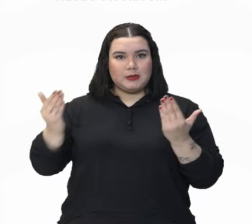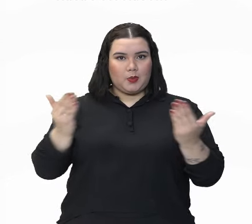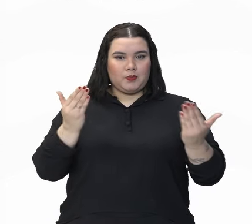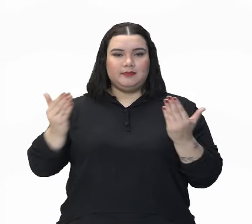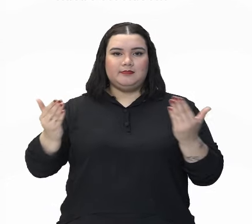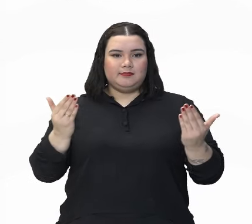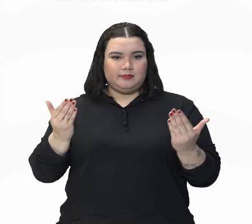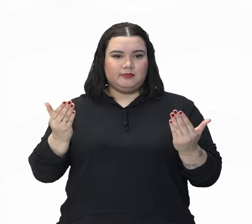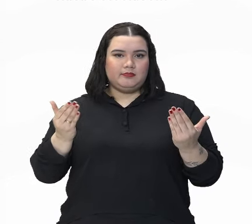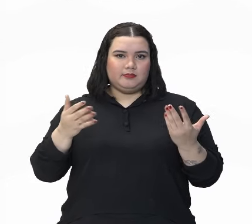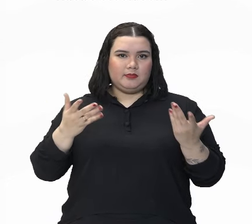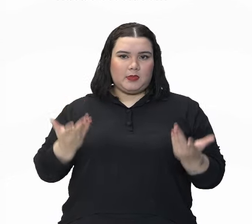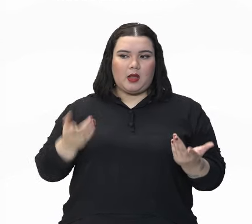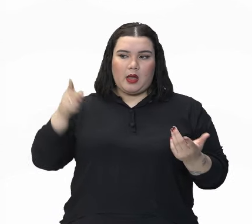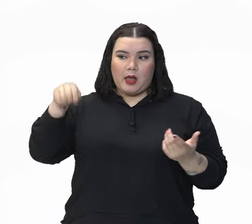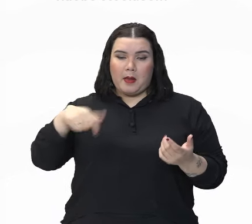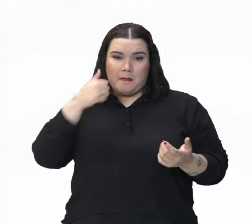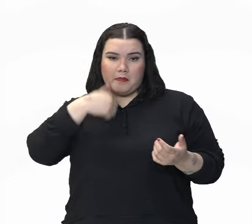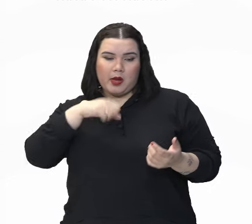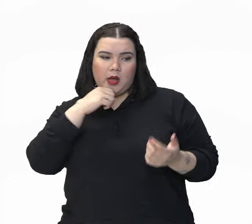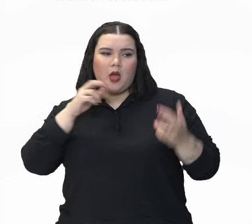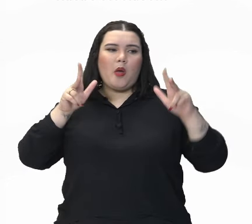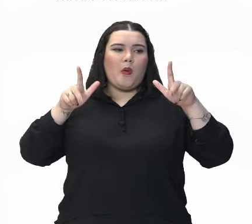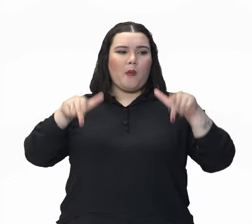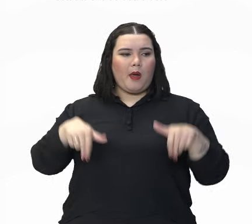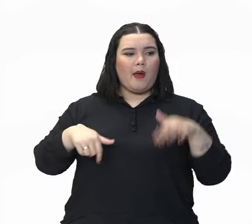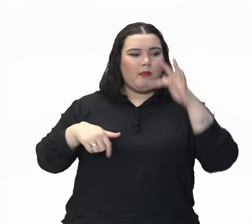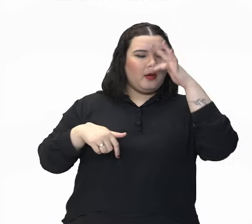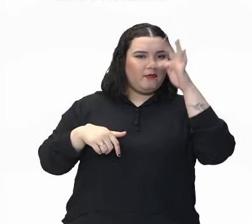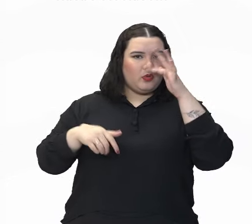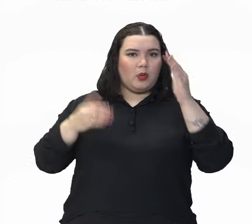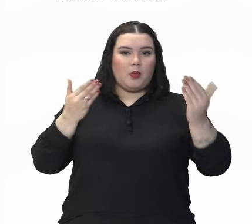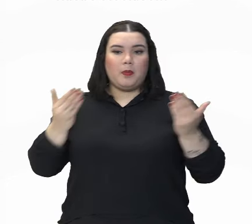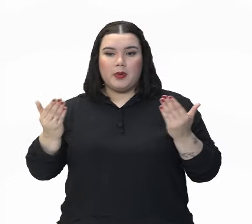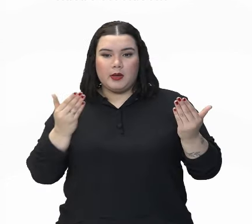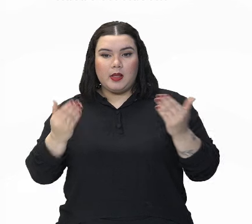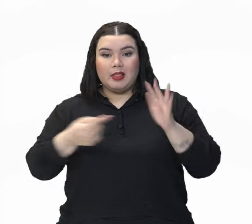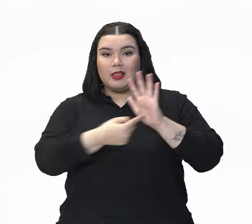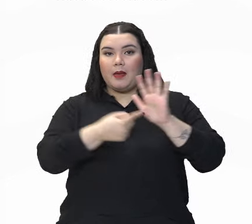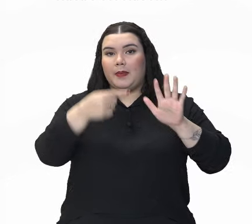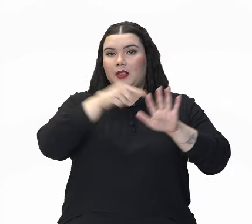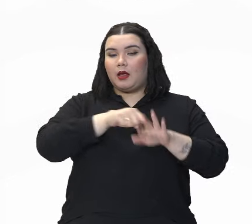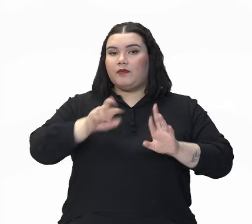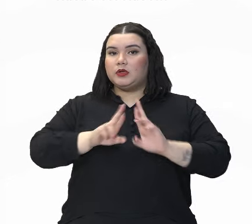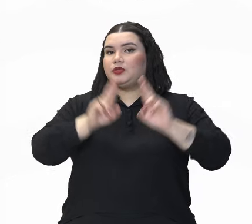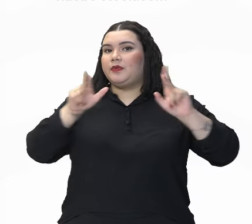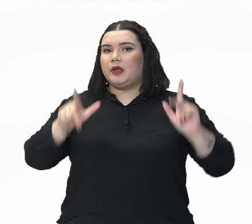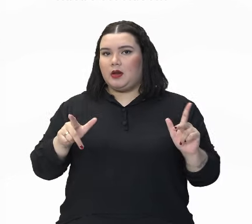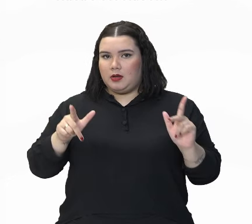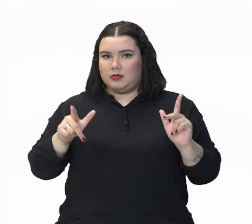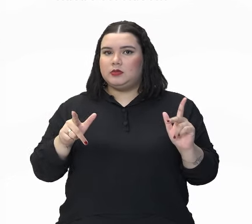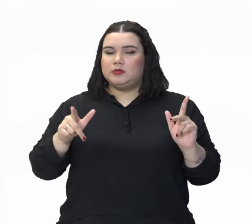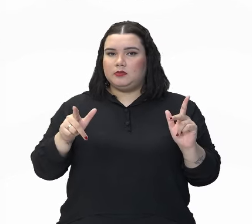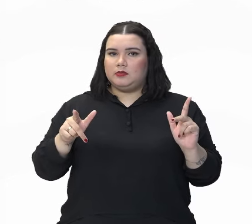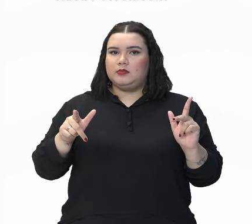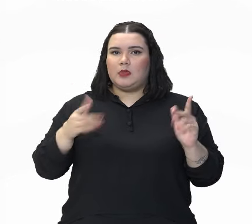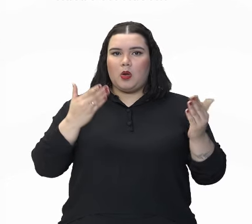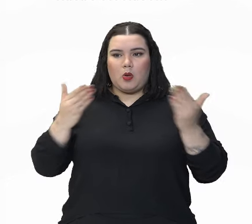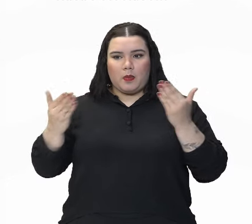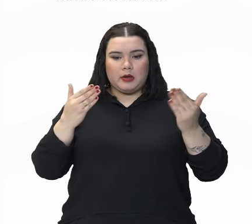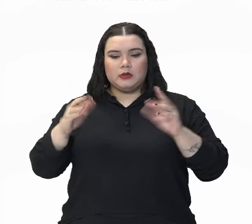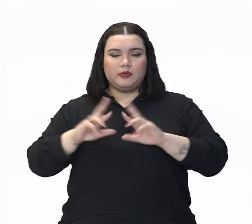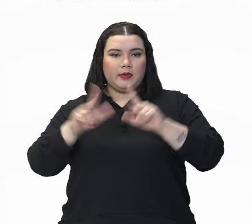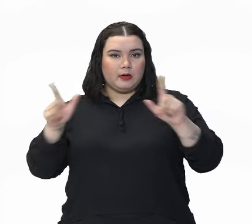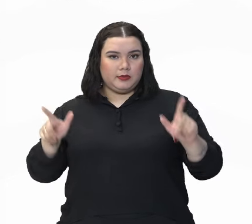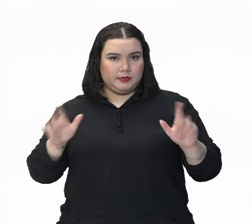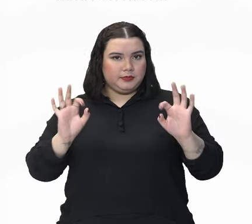qual uma rosa também já dá a ideia que está comparando. Na metáfora não se usa esse conectivo. Na comparação, sim.